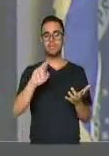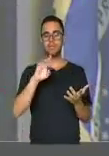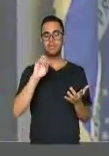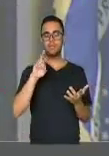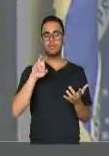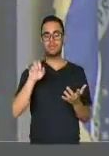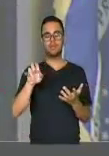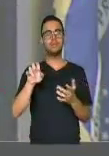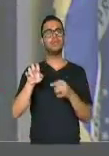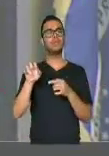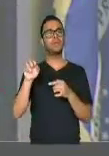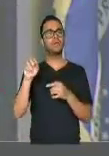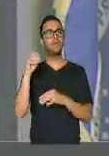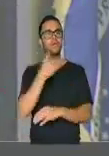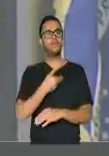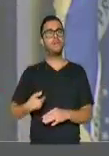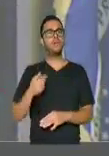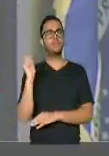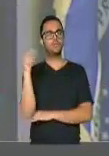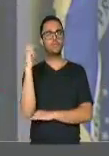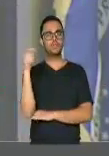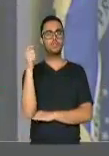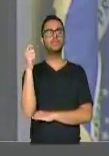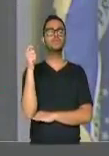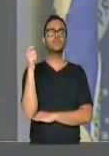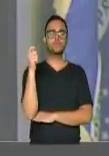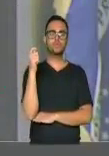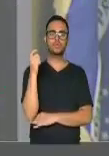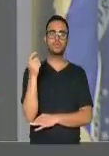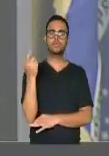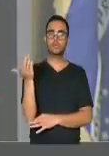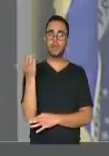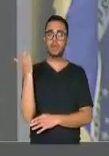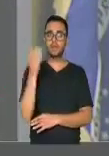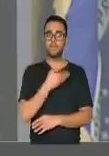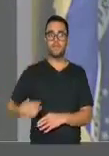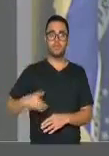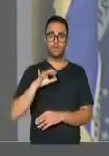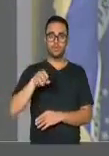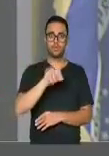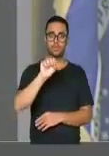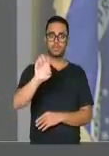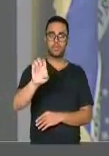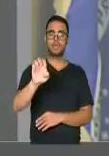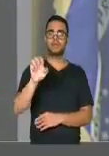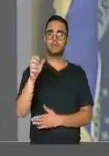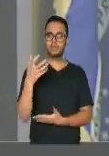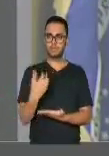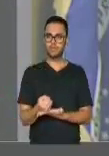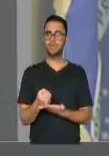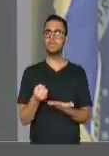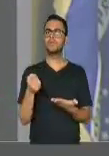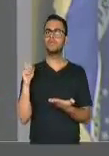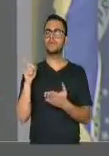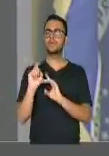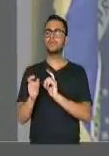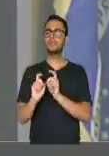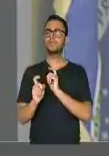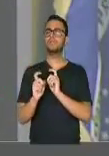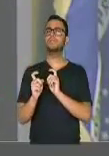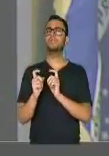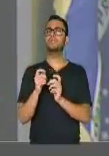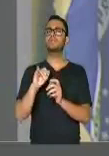nosso governador do estado do Rio Grande do Sul. O governador José Ivo Sartori, que assumiu a administração